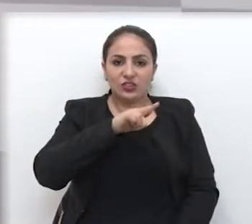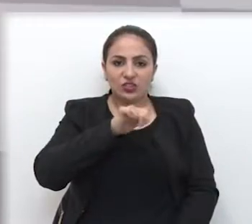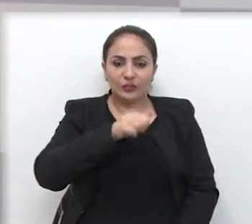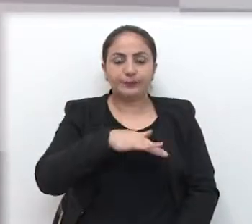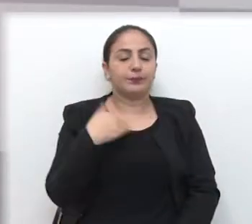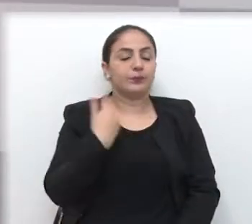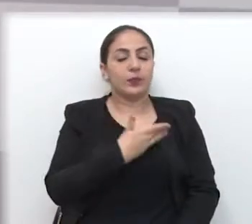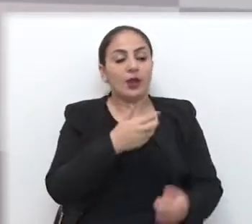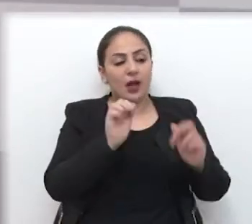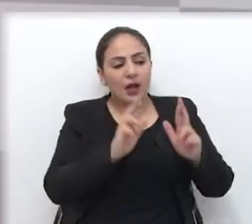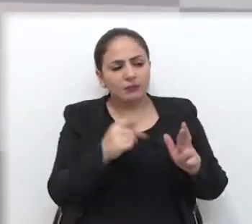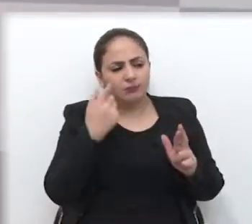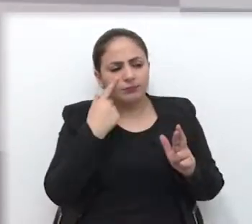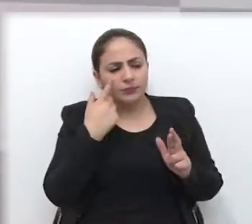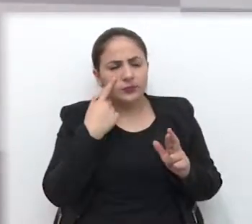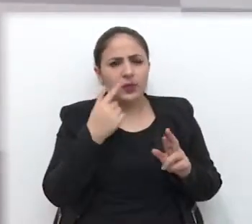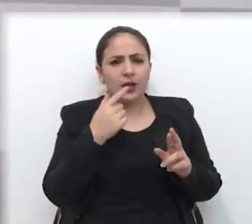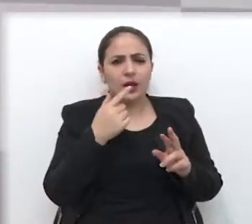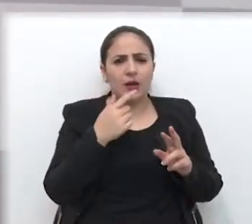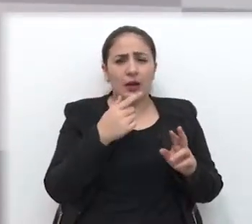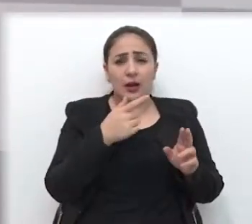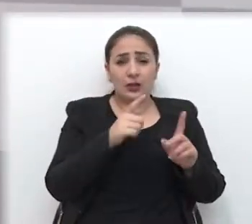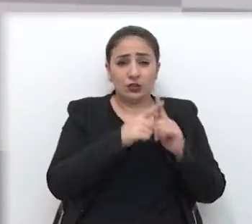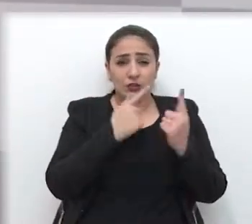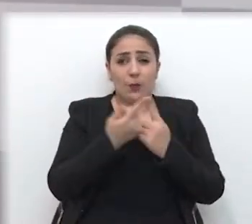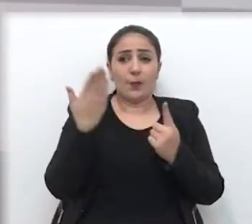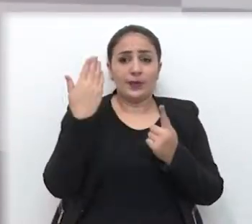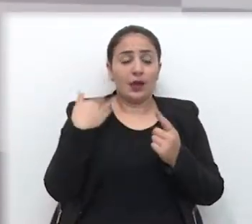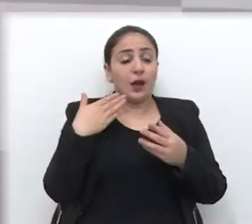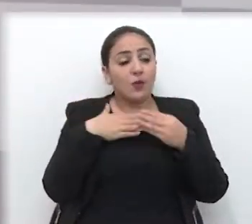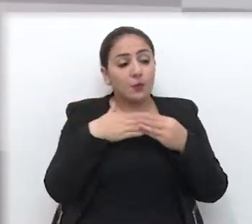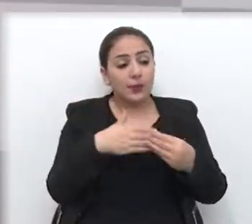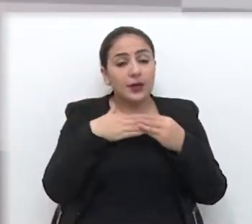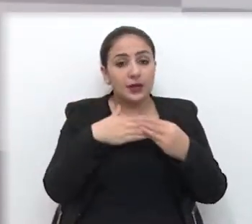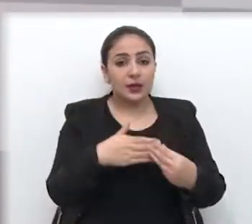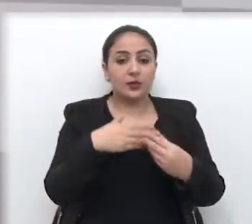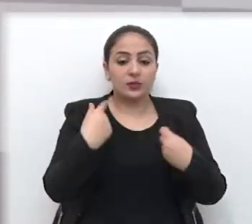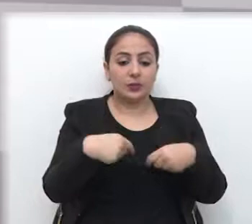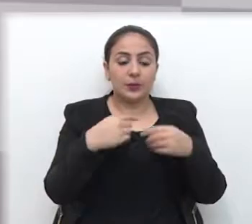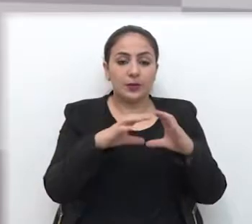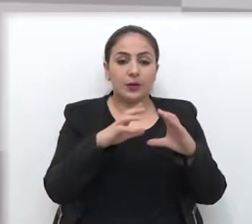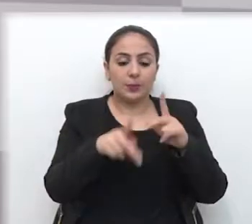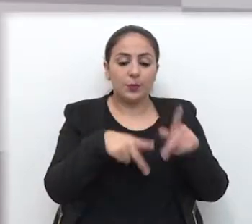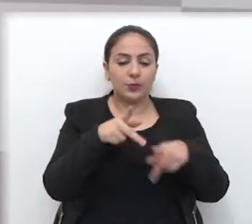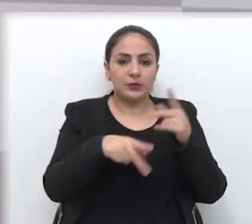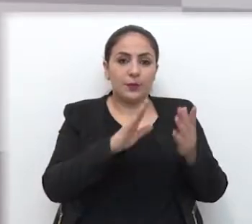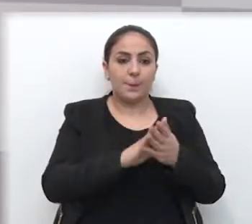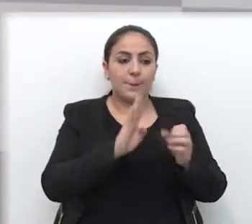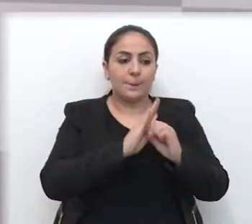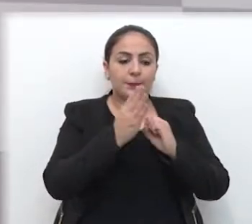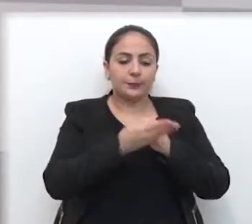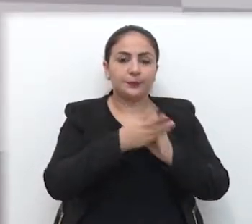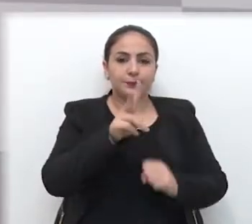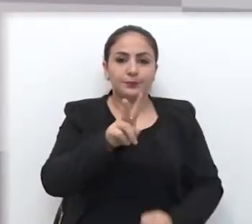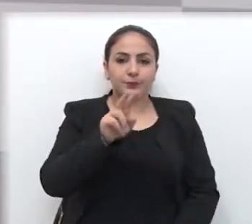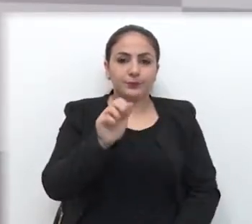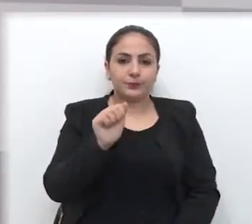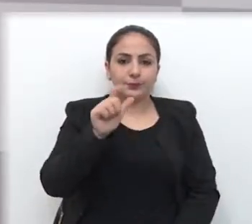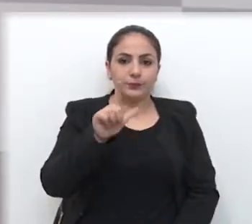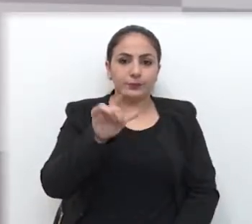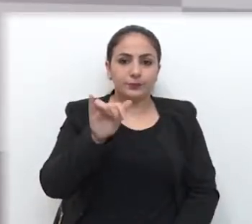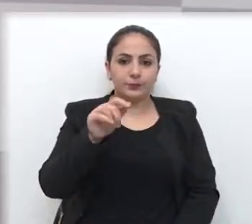naquela área, nós viemos desde o mandato passado acompanhando várias demandas da população do bairro Valinhos. O bairro Valinhos é um dos